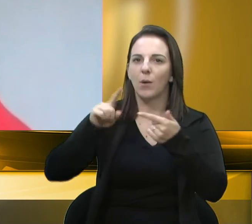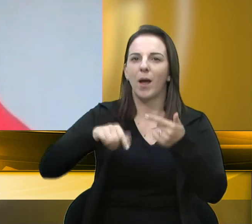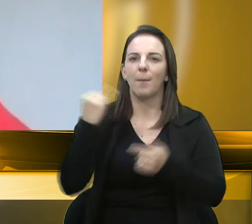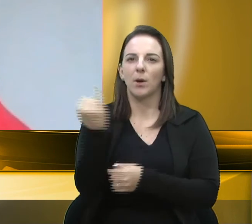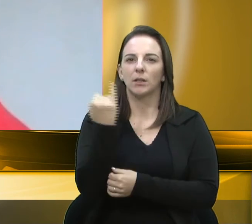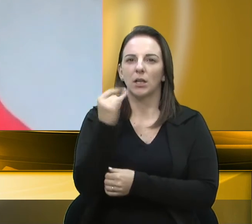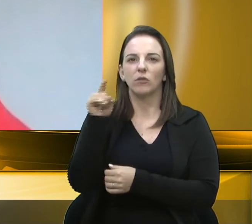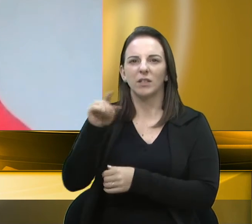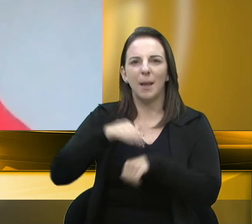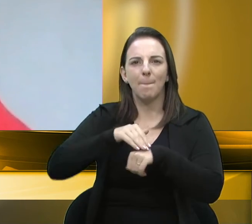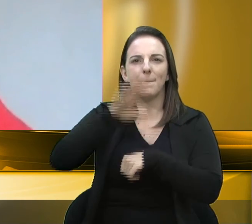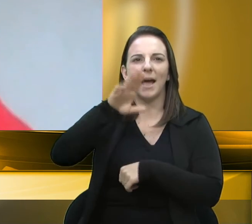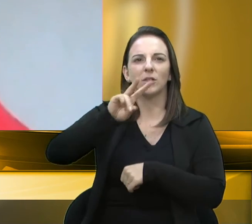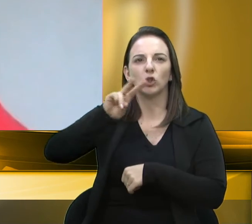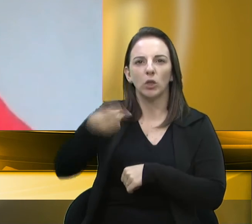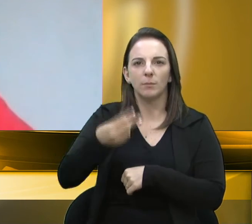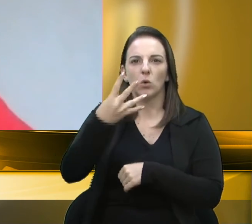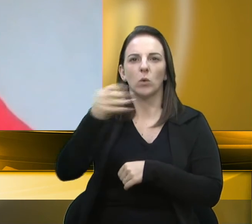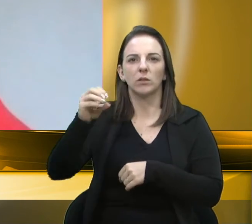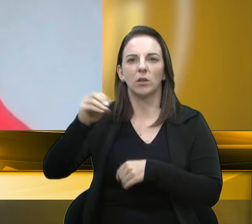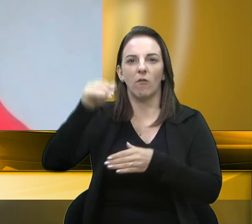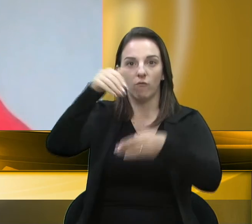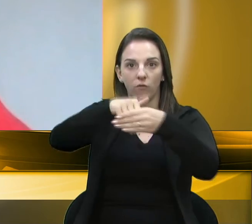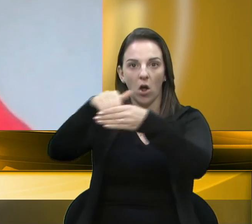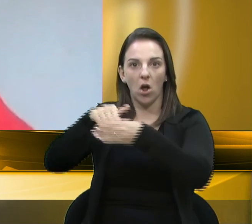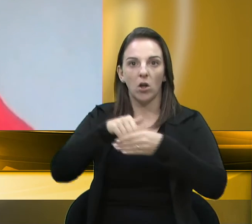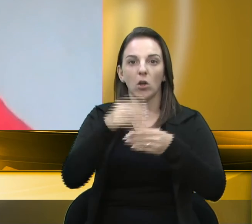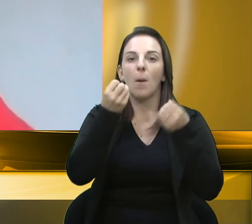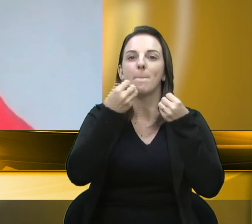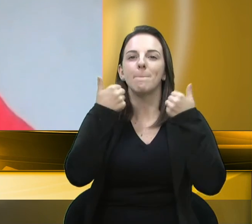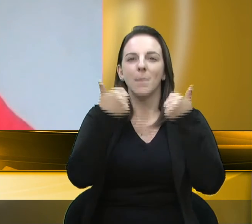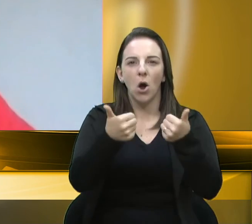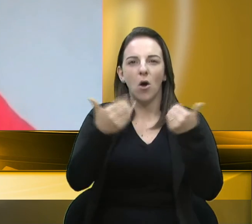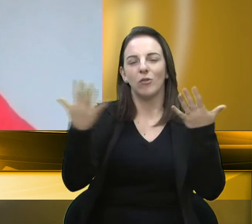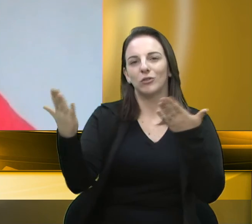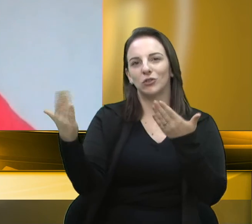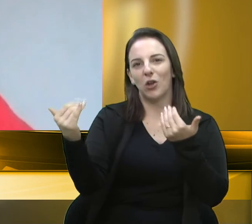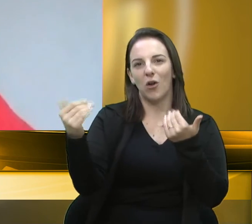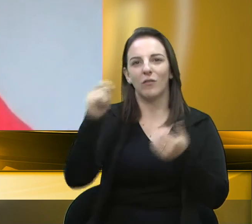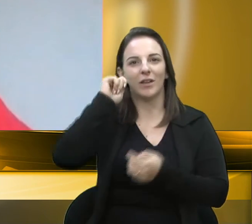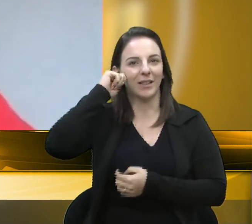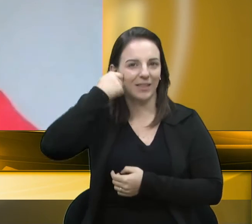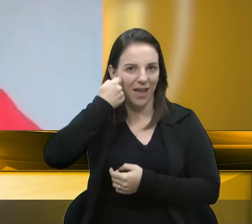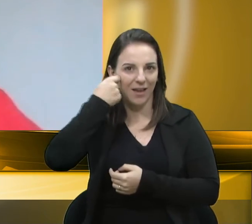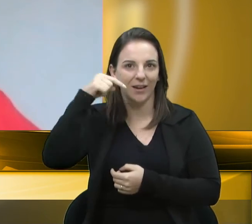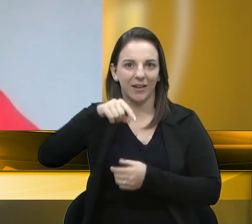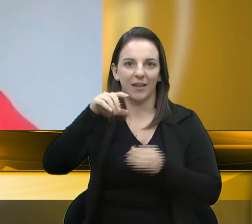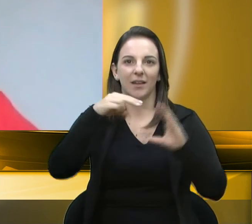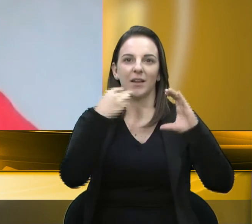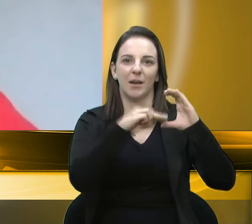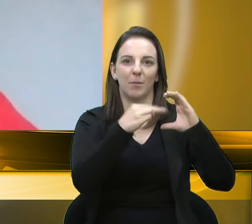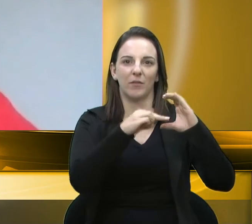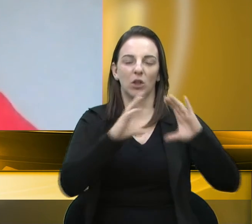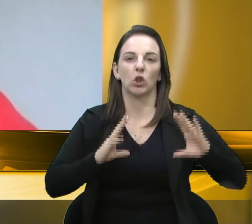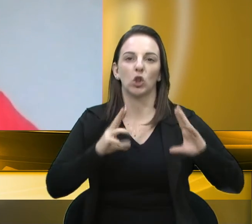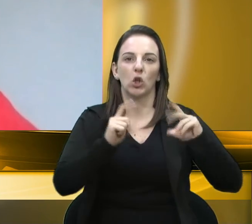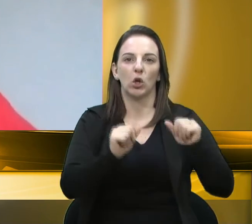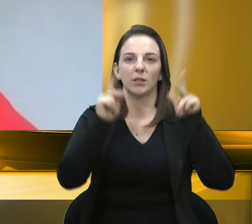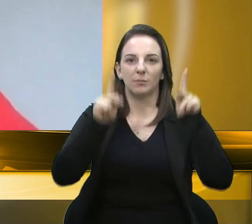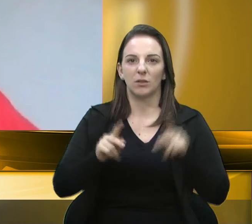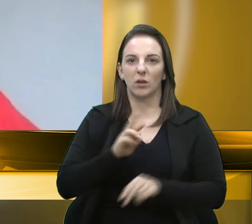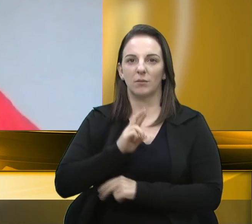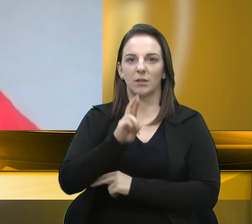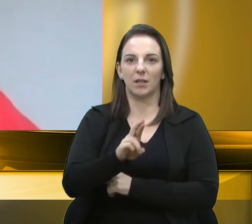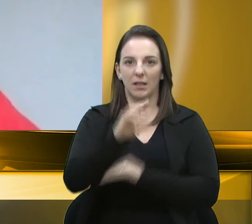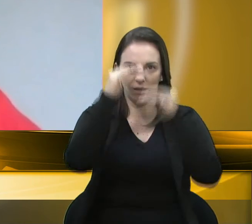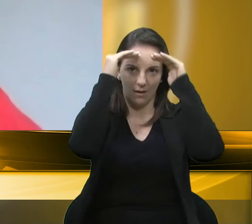2.400 votos e que bom que nós temos uma jovem negra aqui na Câmara de Vereadores e todas as pessoas representadas e que sejam